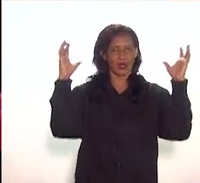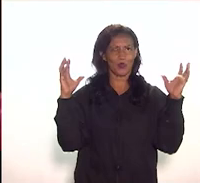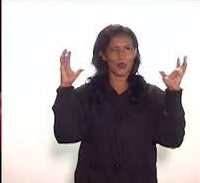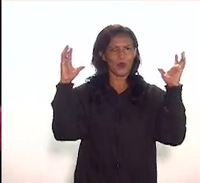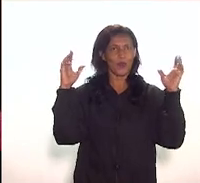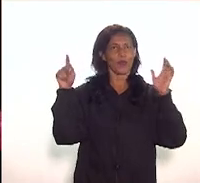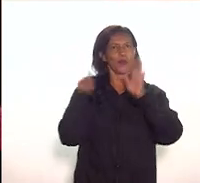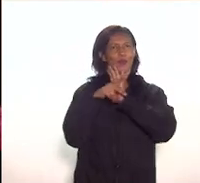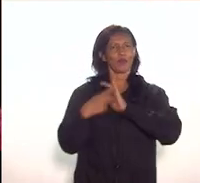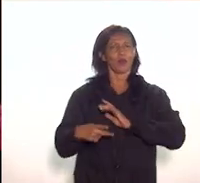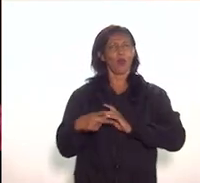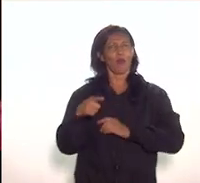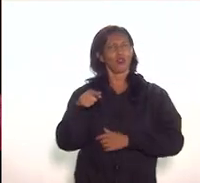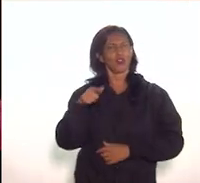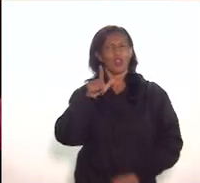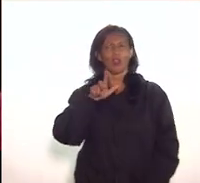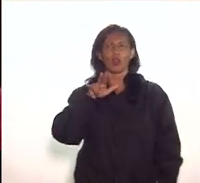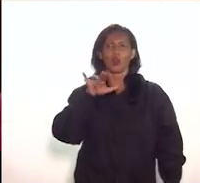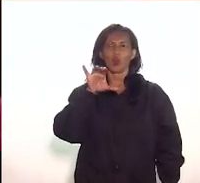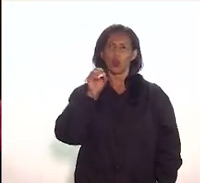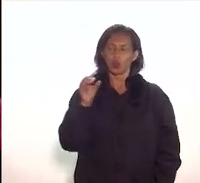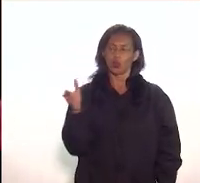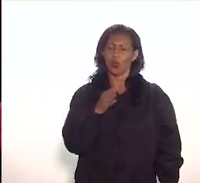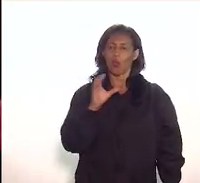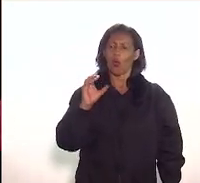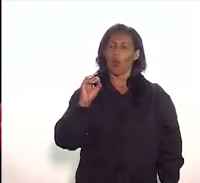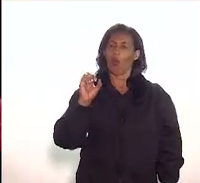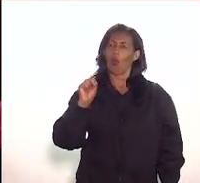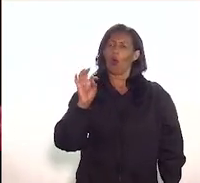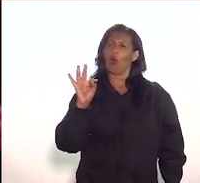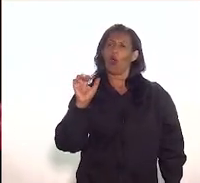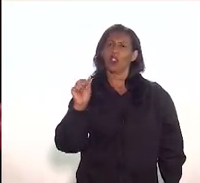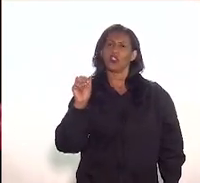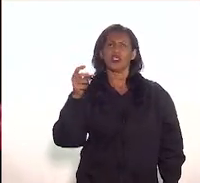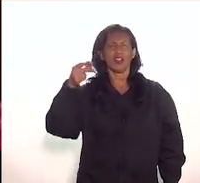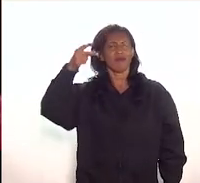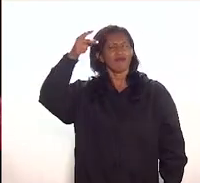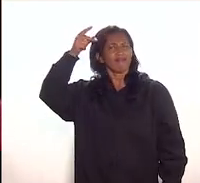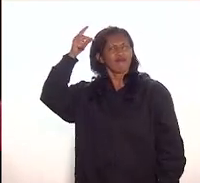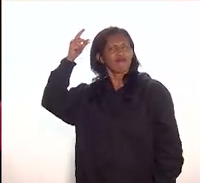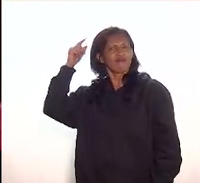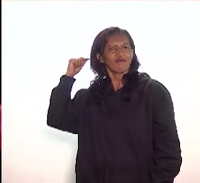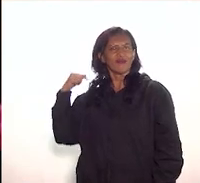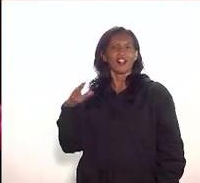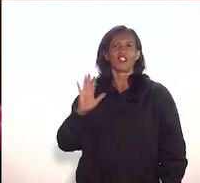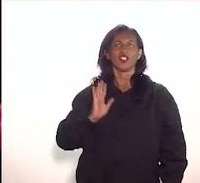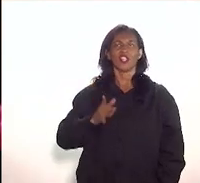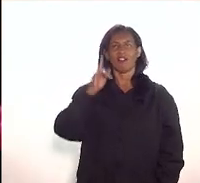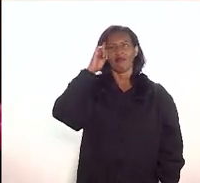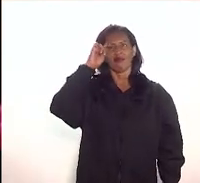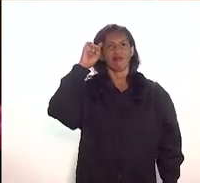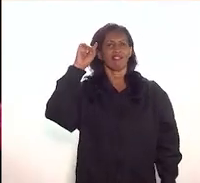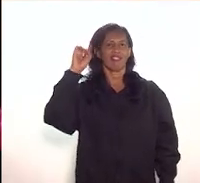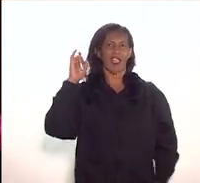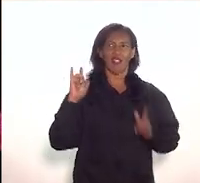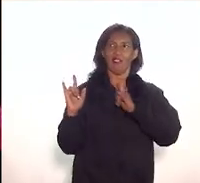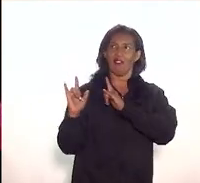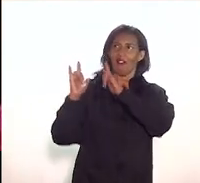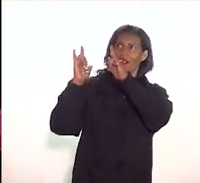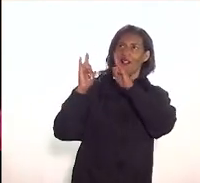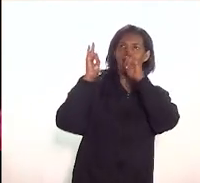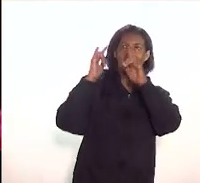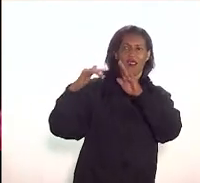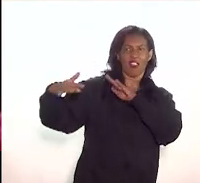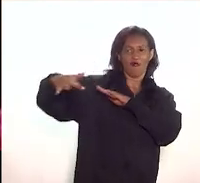nasceu com Lúcio Costa na ocasião de tombamento desses prédios no